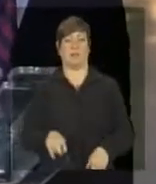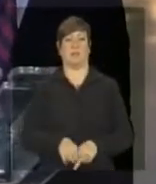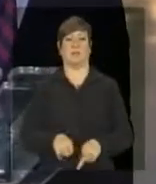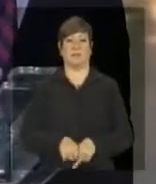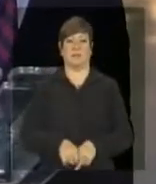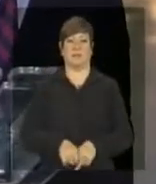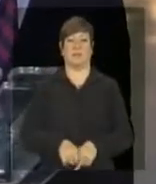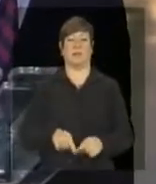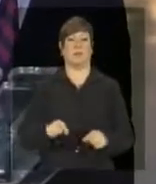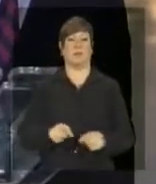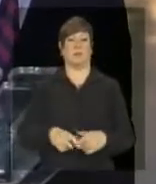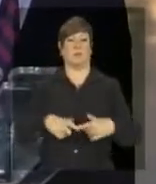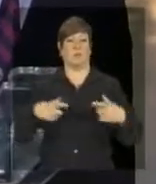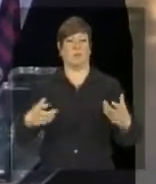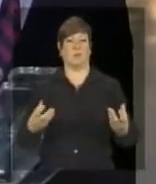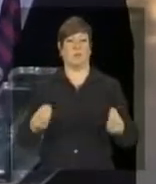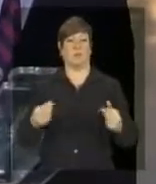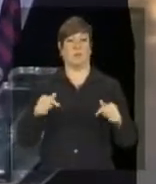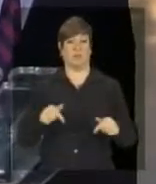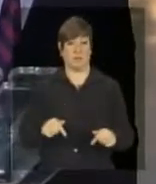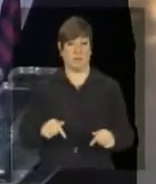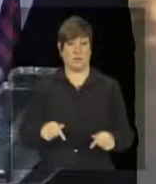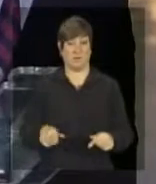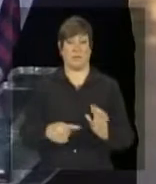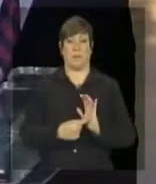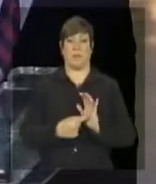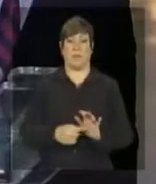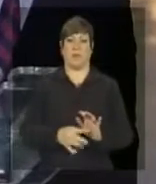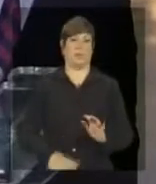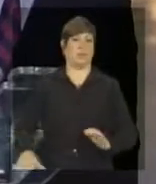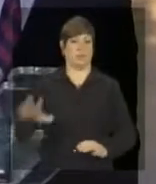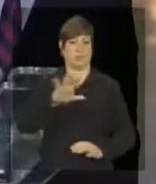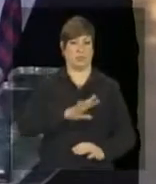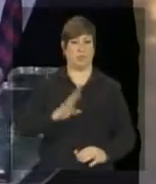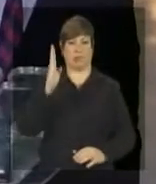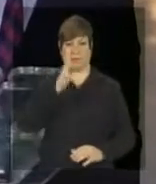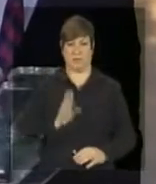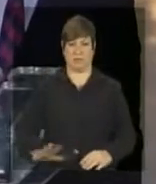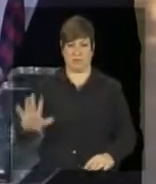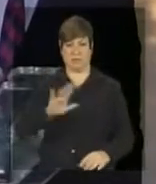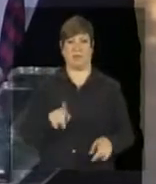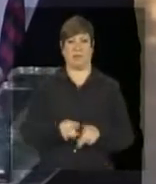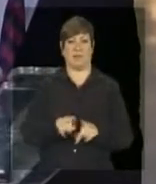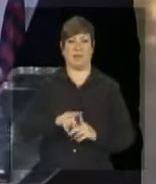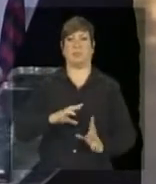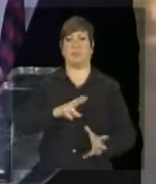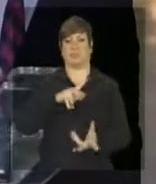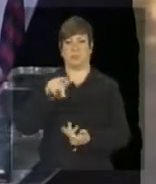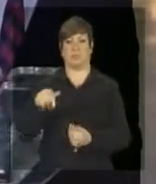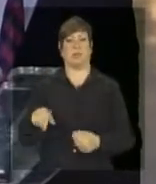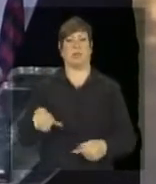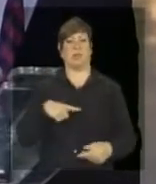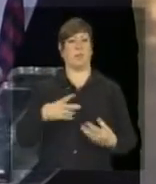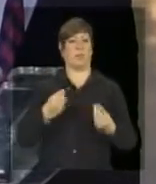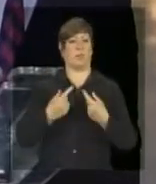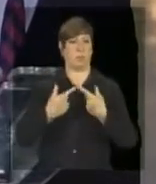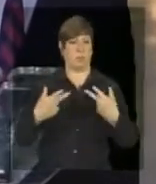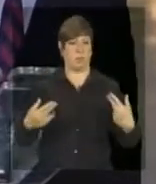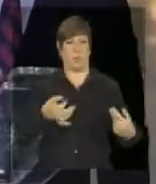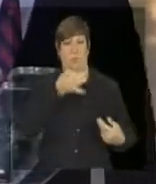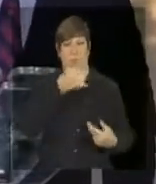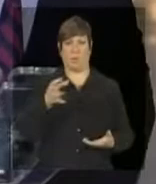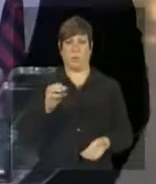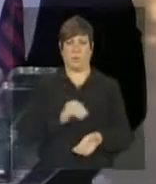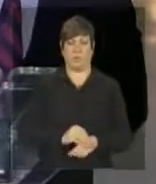dimensão disso dá uma mobilização não só nacional como internacional e foram várias afirmações nessa direção obviamente